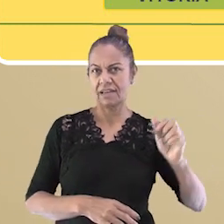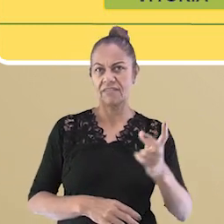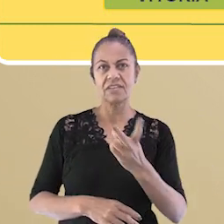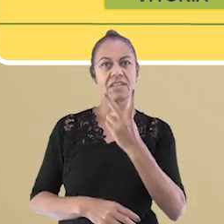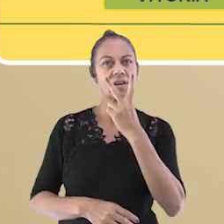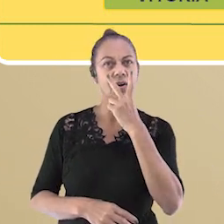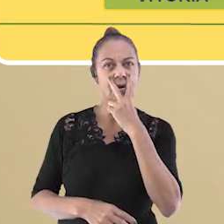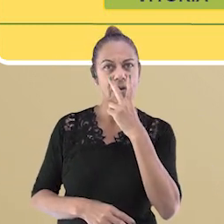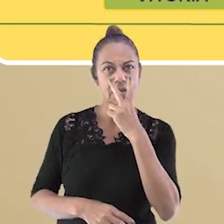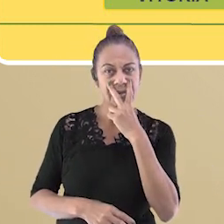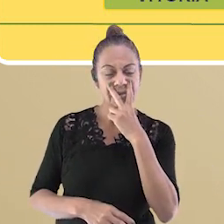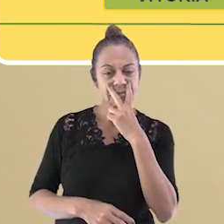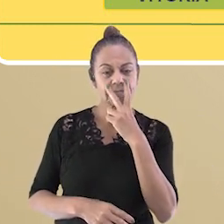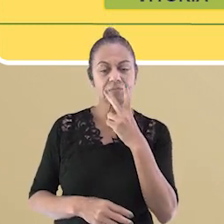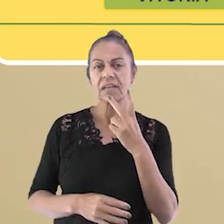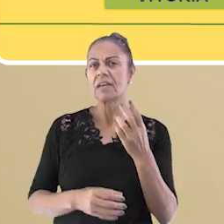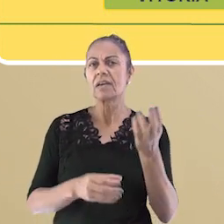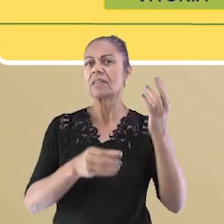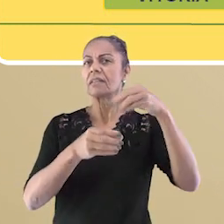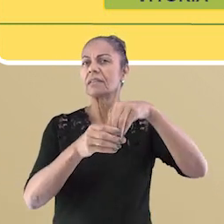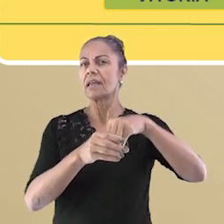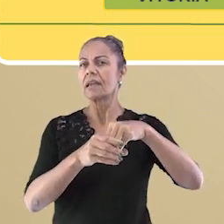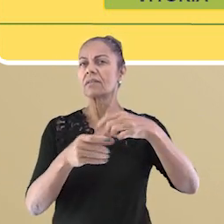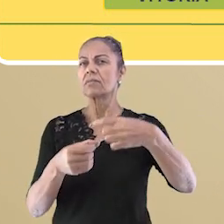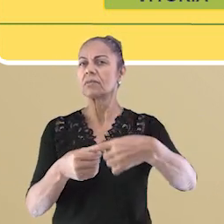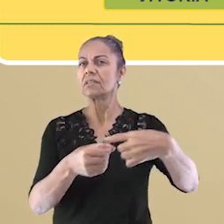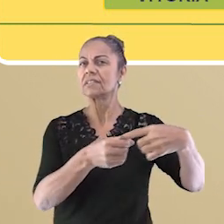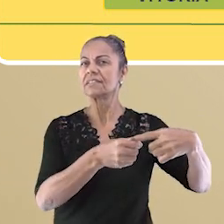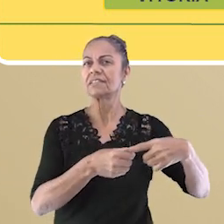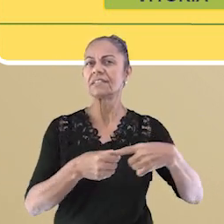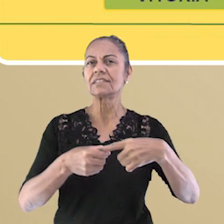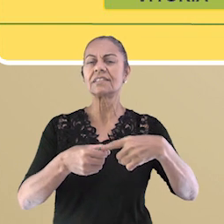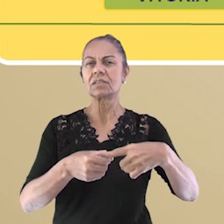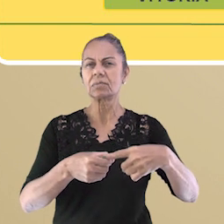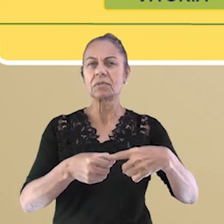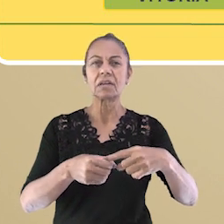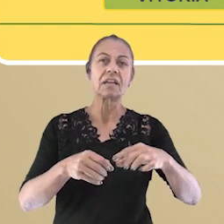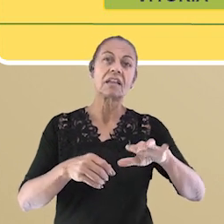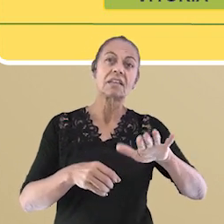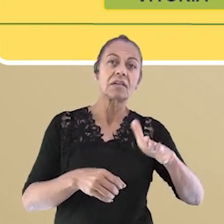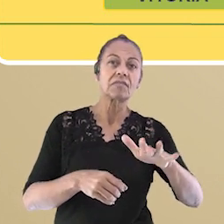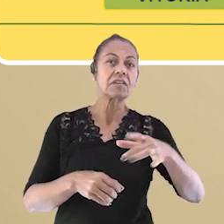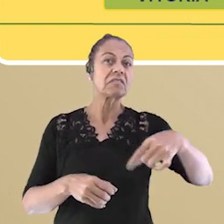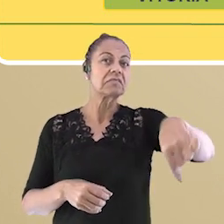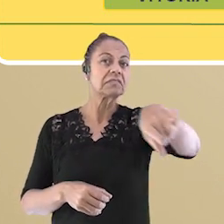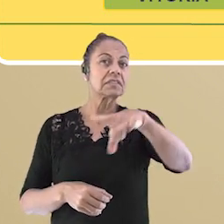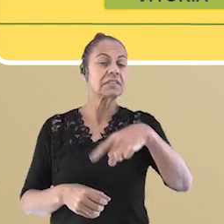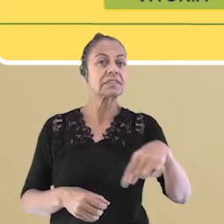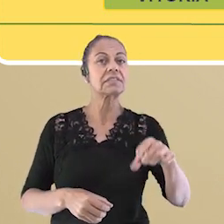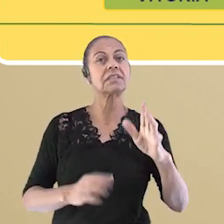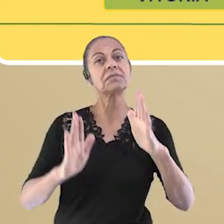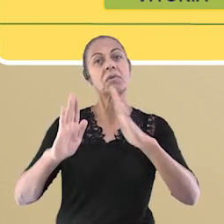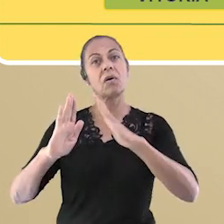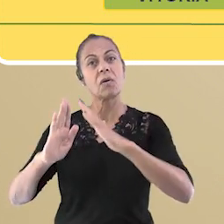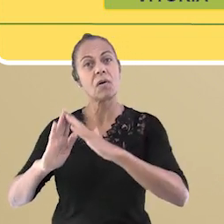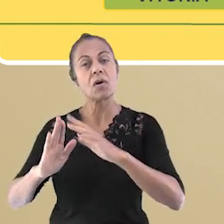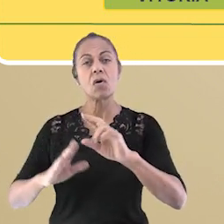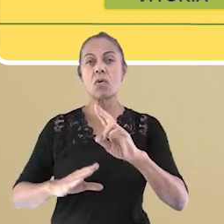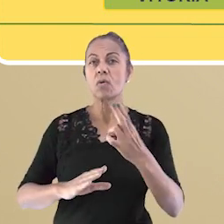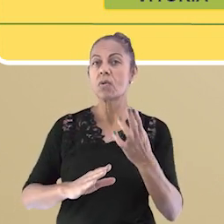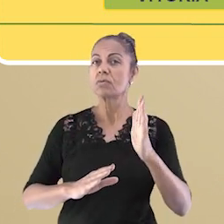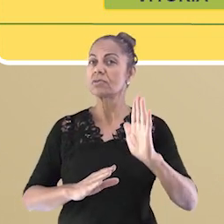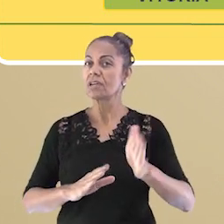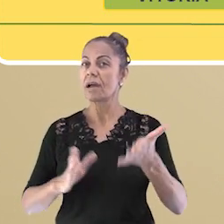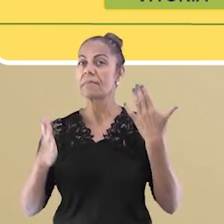Metropolitana da Grande Vitória? Acho que vocês conhecem algum deles. Talvez até morem nele ou já tenham passado para passear,